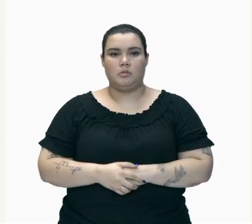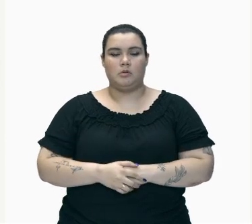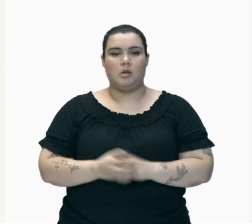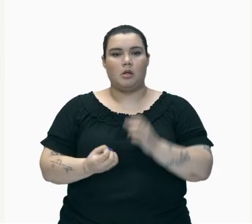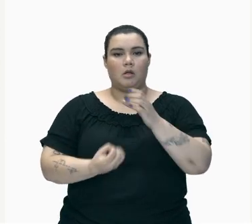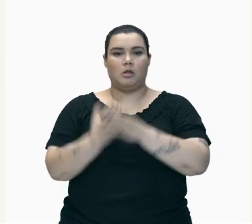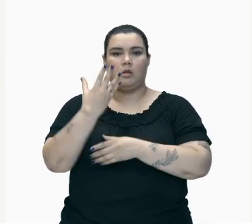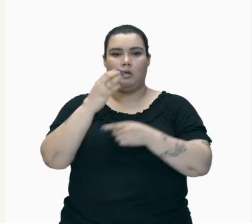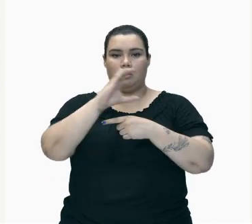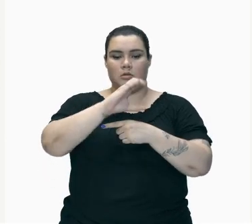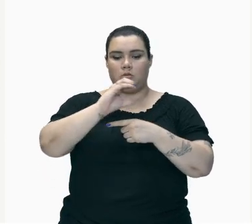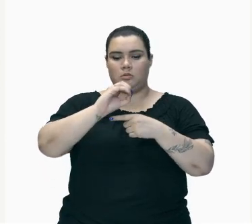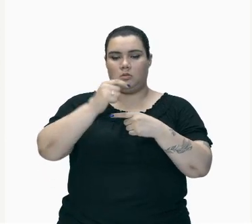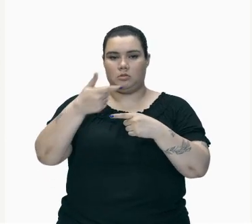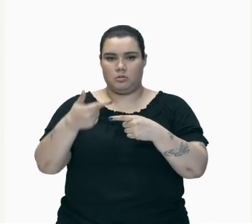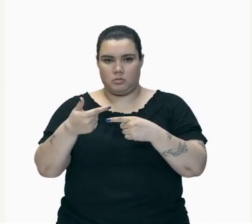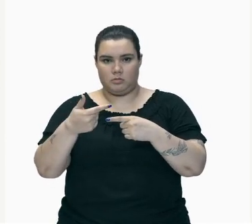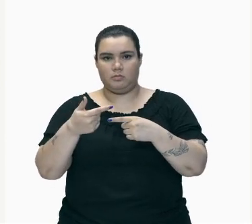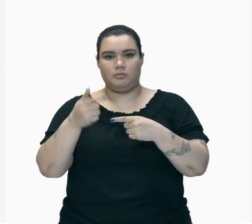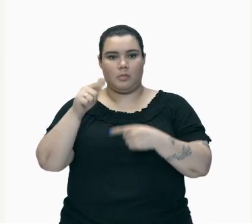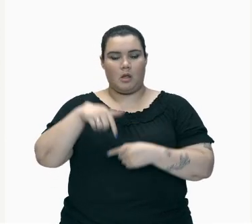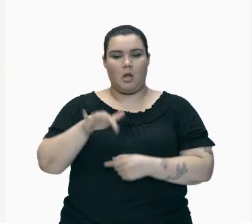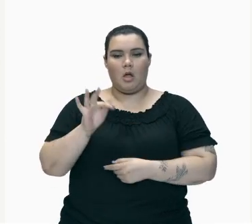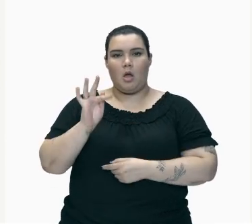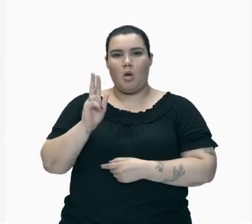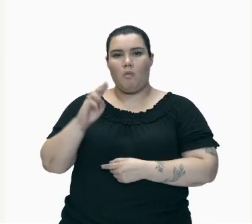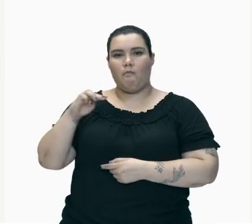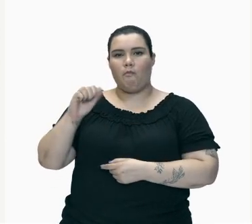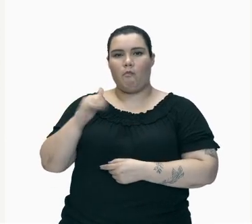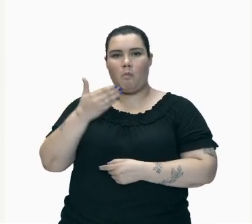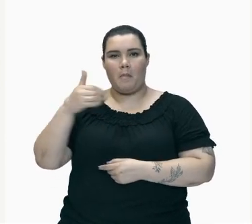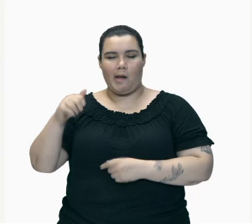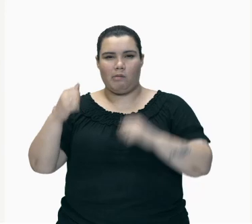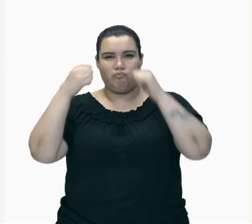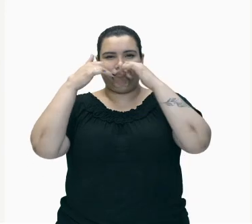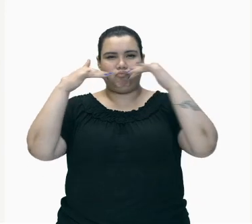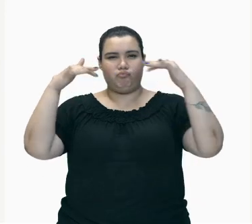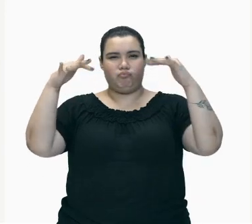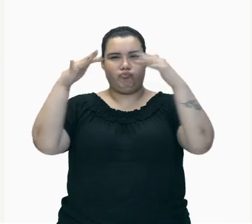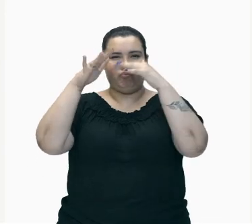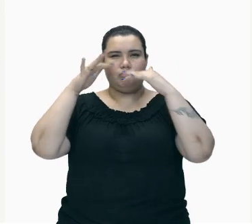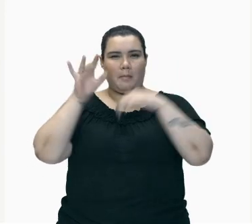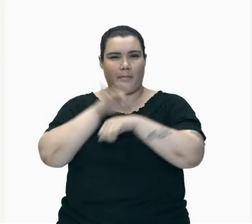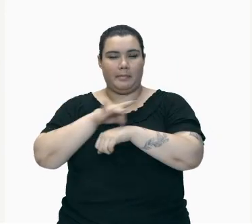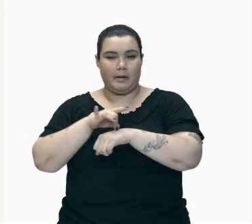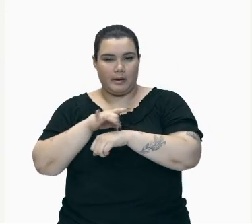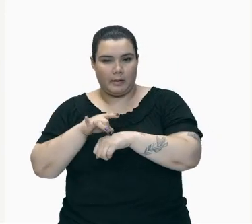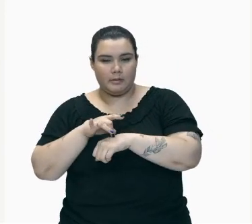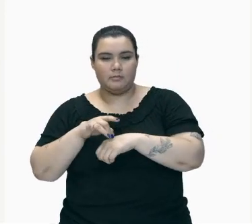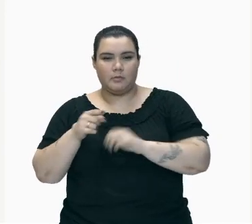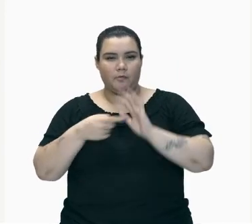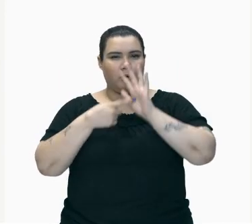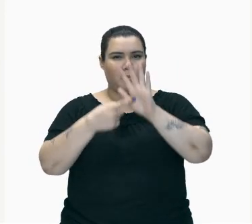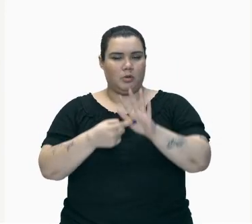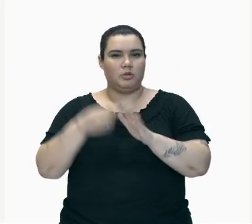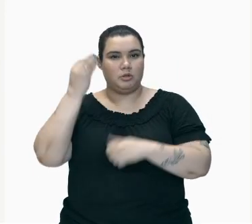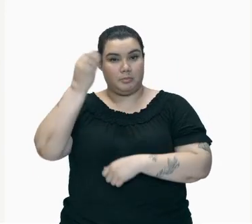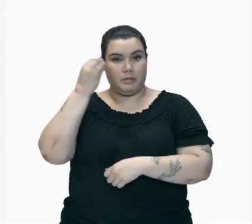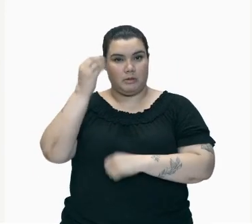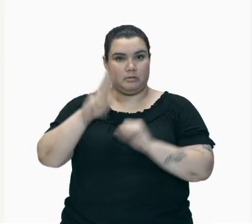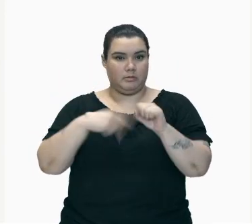De CO2 Que é a Fumaça Preta Importante Salientar Isso Que nós Veremos Uma experiência Falando Sobre isso